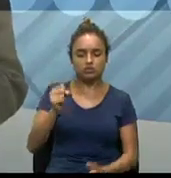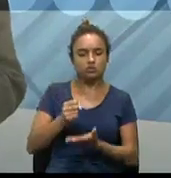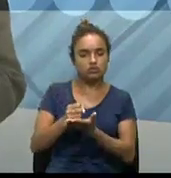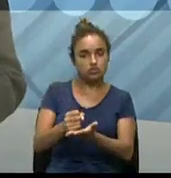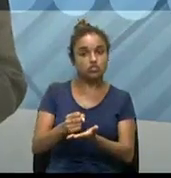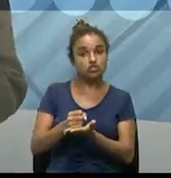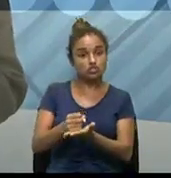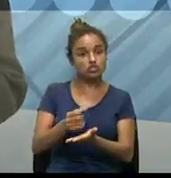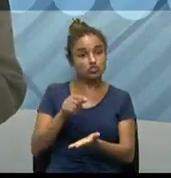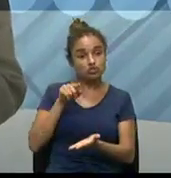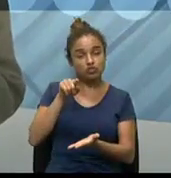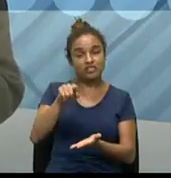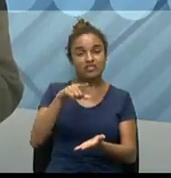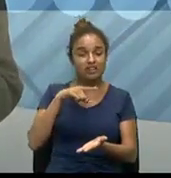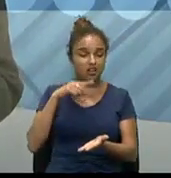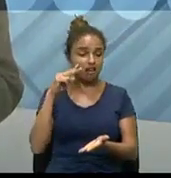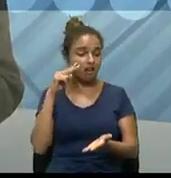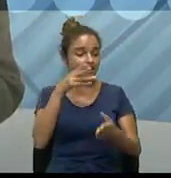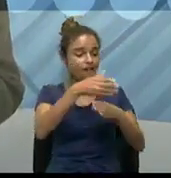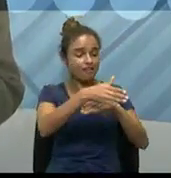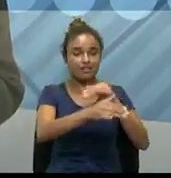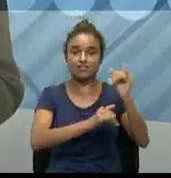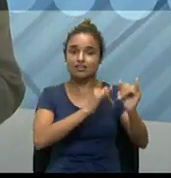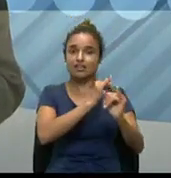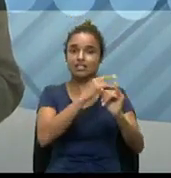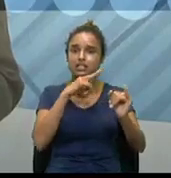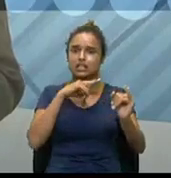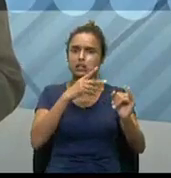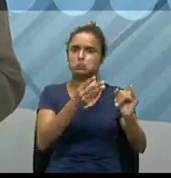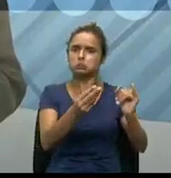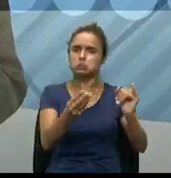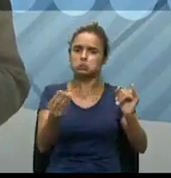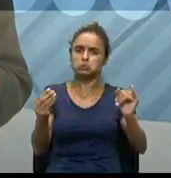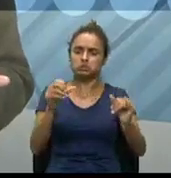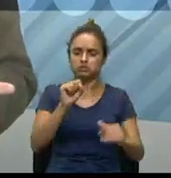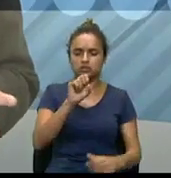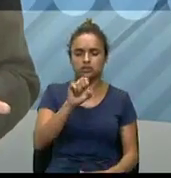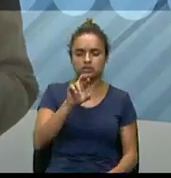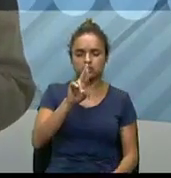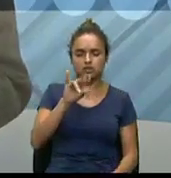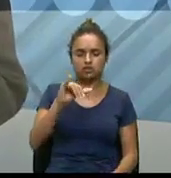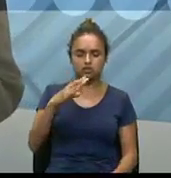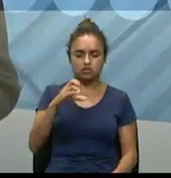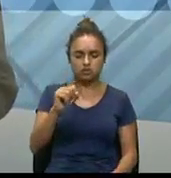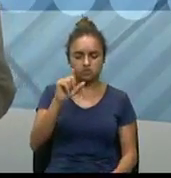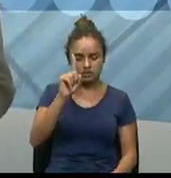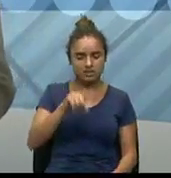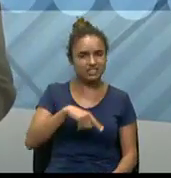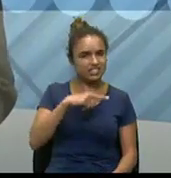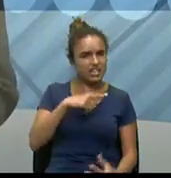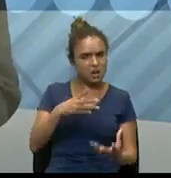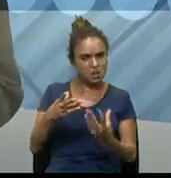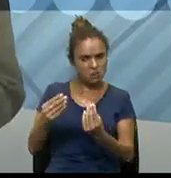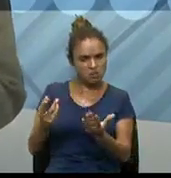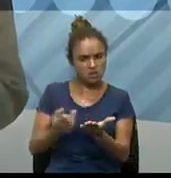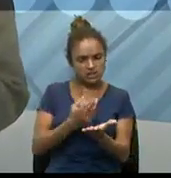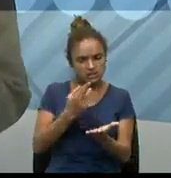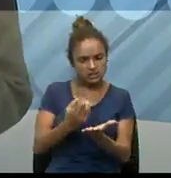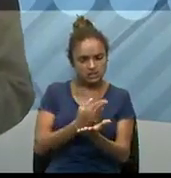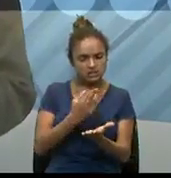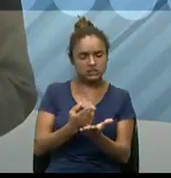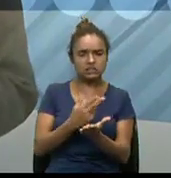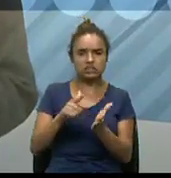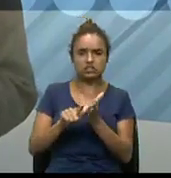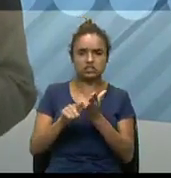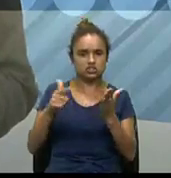você, como consumidor, utiliza, né? Quer dizer, as próprias revistas e jornais, aquele bem